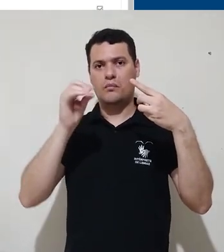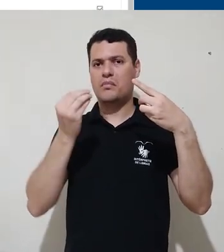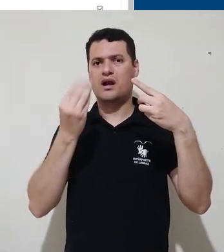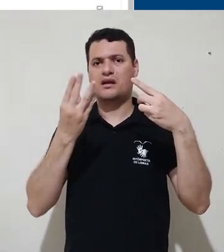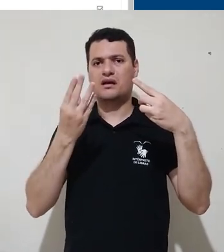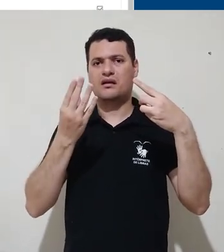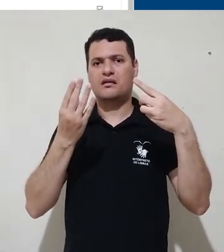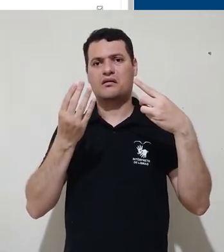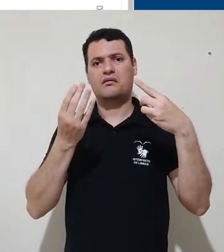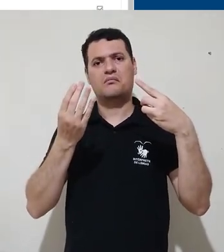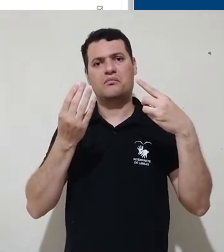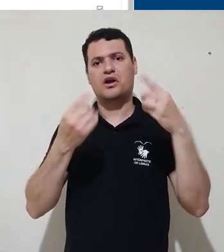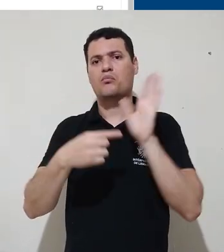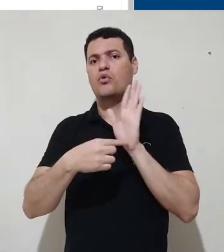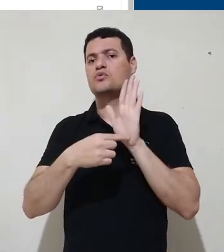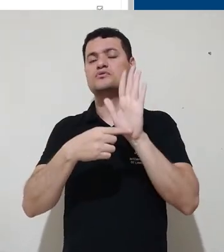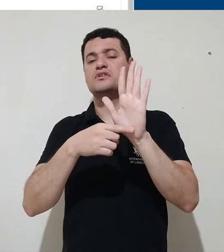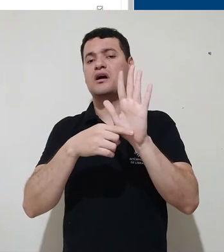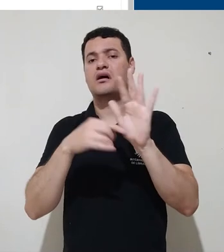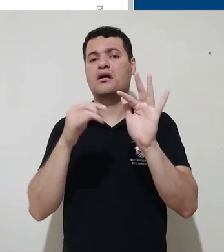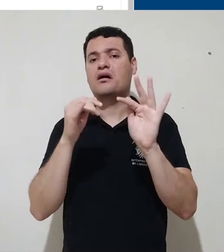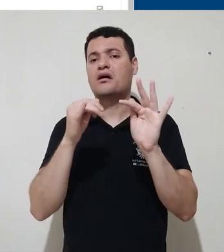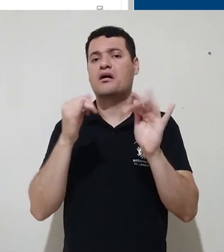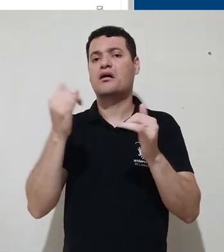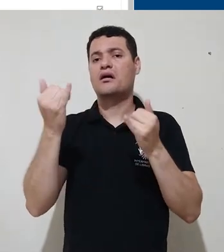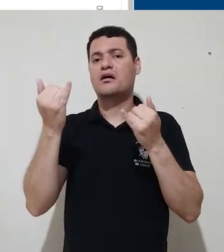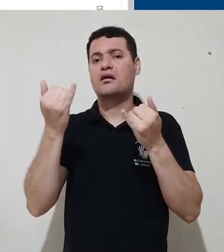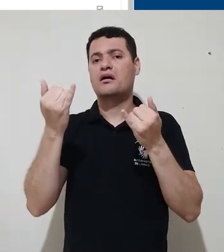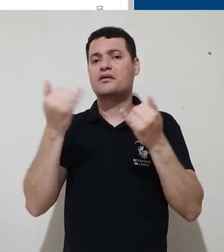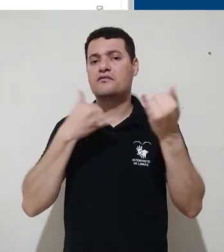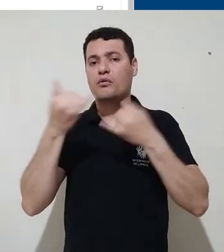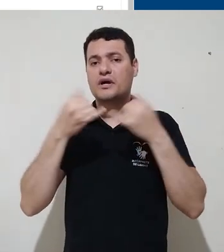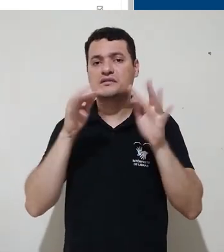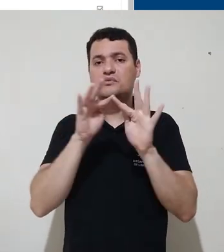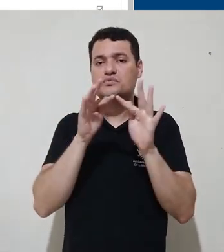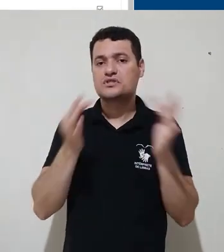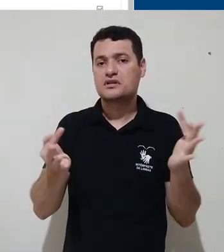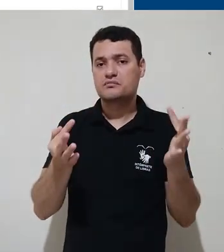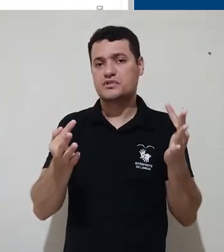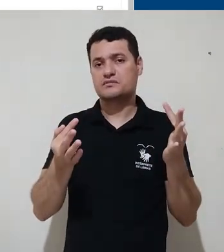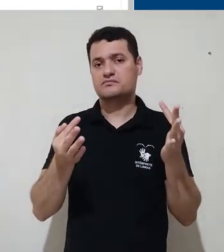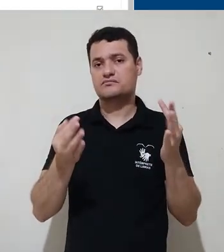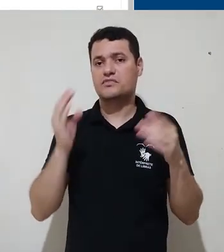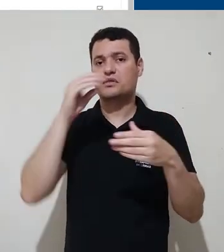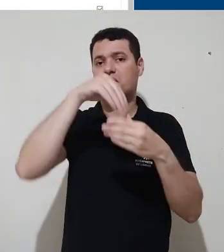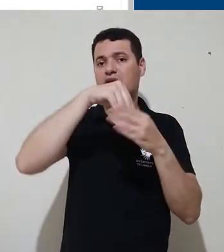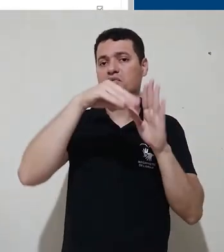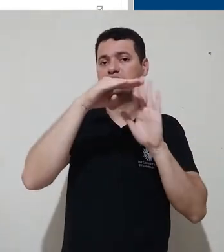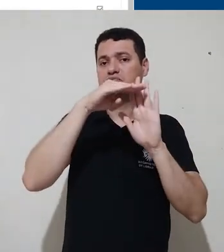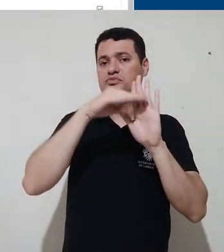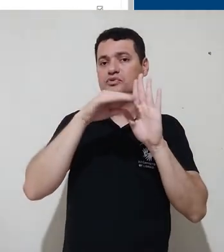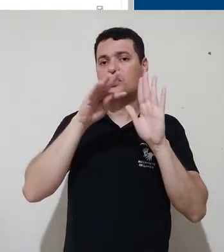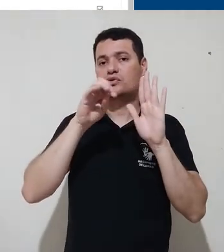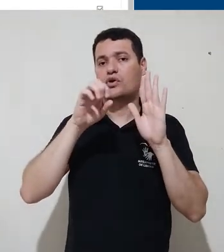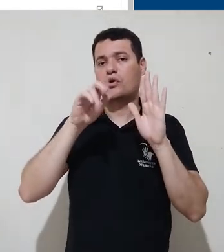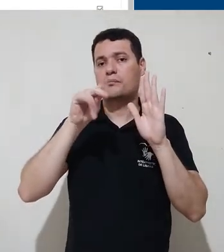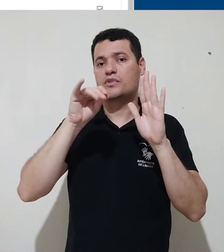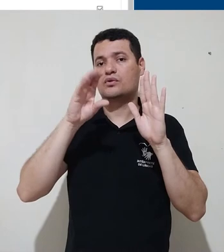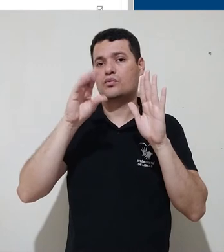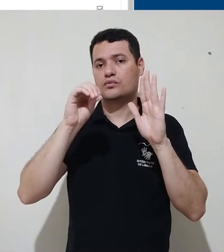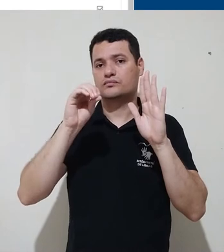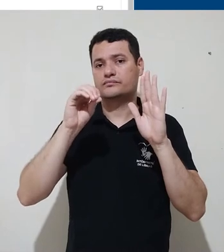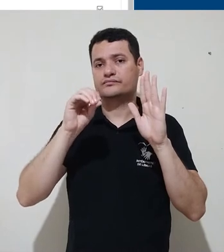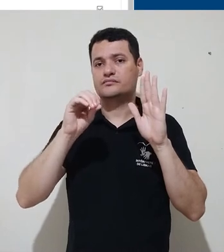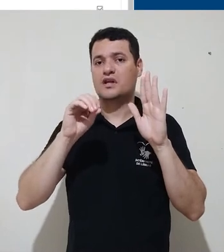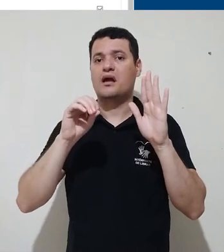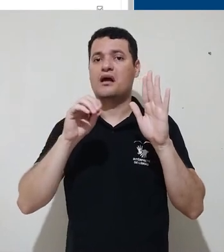servem rótulos? Para inserir pequenas informações, pequenos pedaços de informação dentro de um tópico que